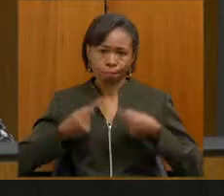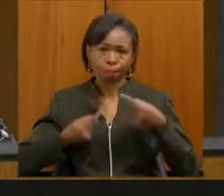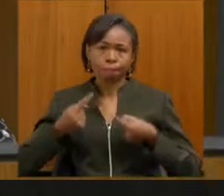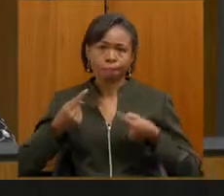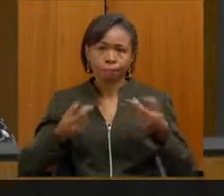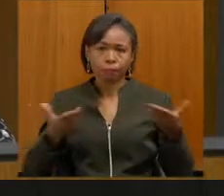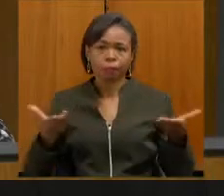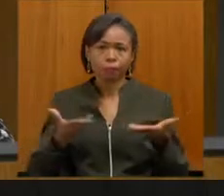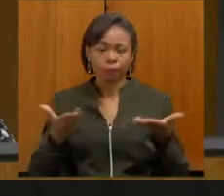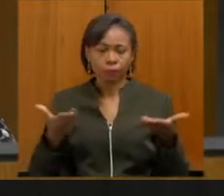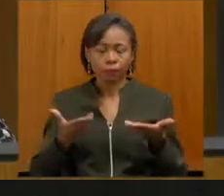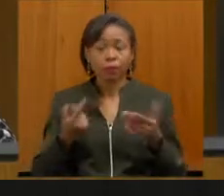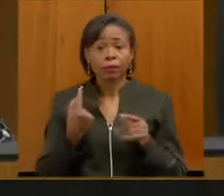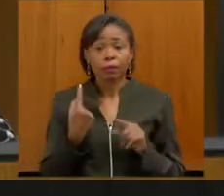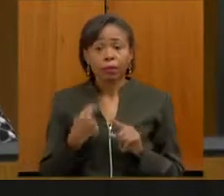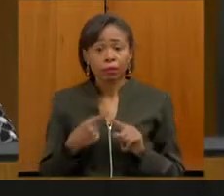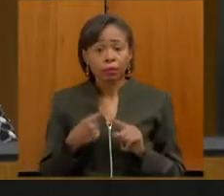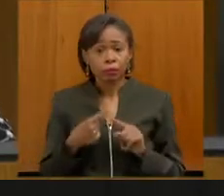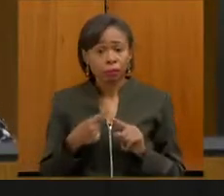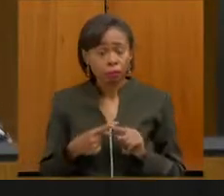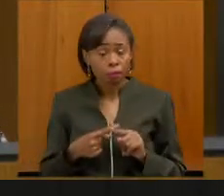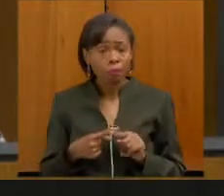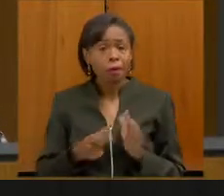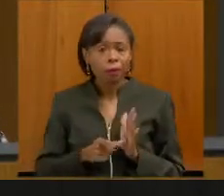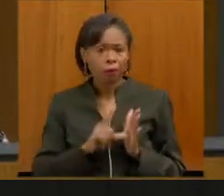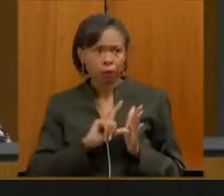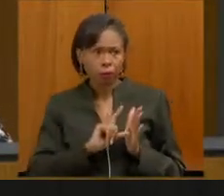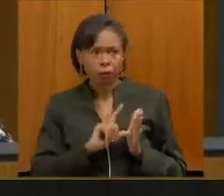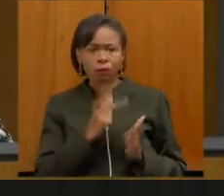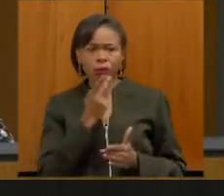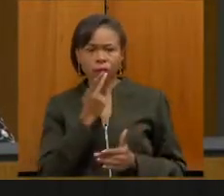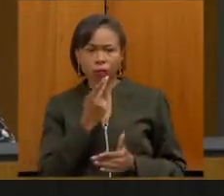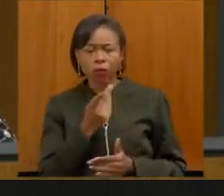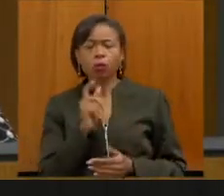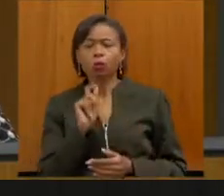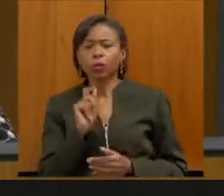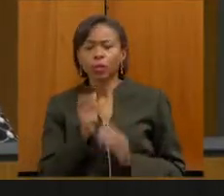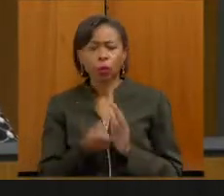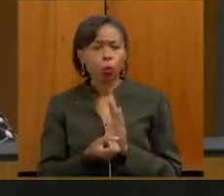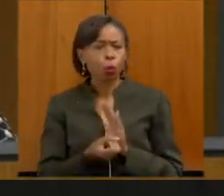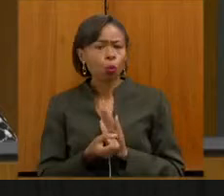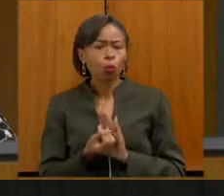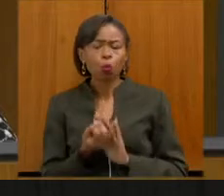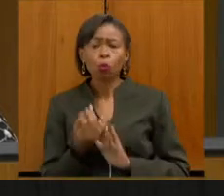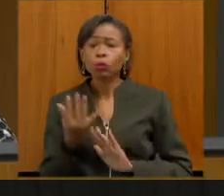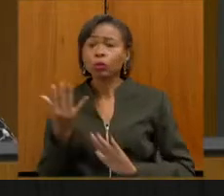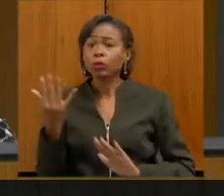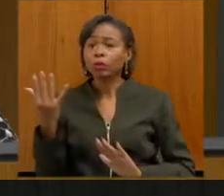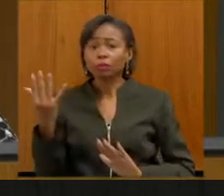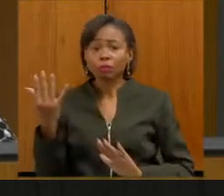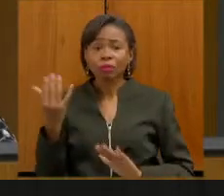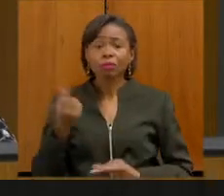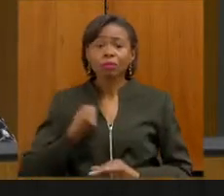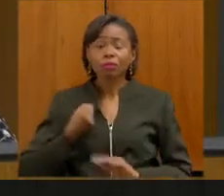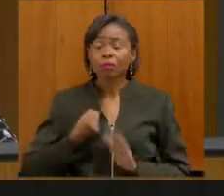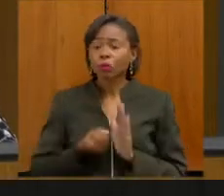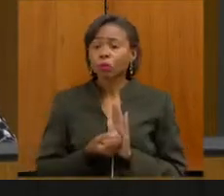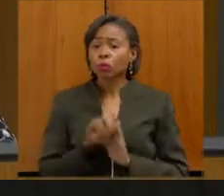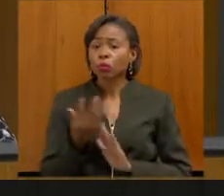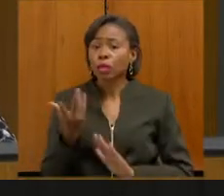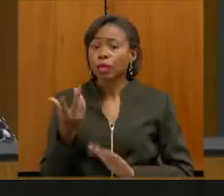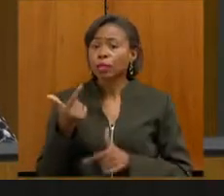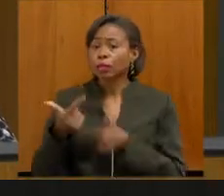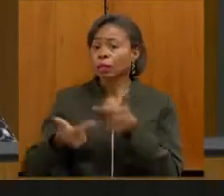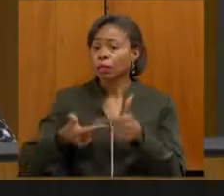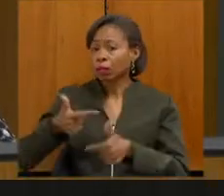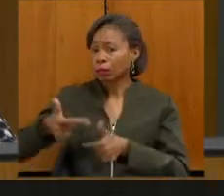hoje, porque, como já foi dito anteriormente, os números de oferta de emprego para a pessoa